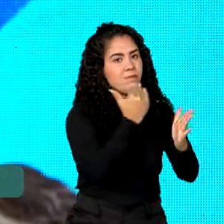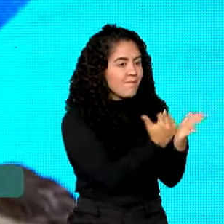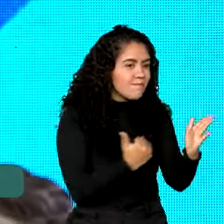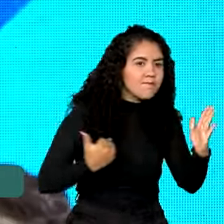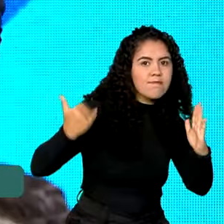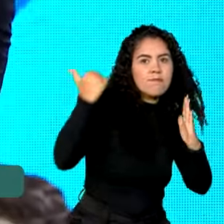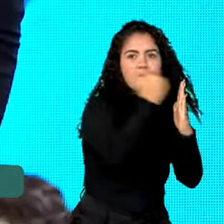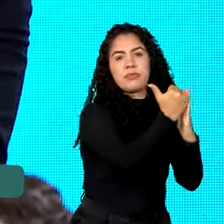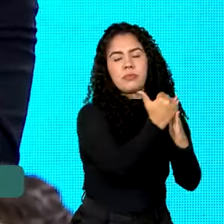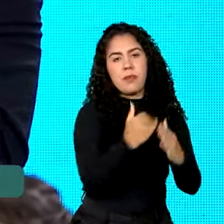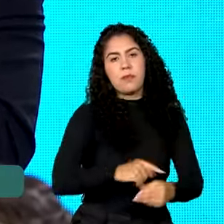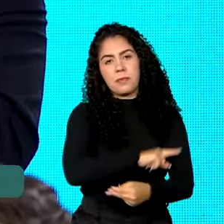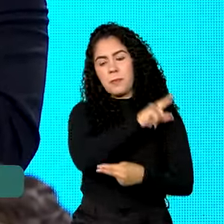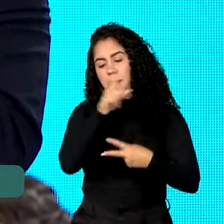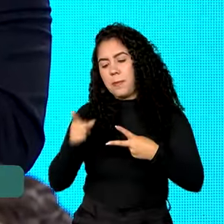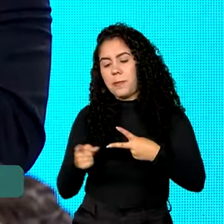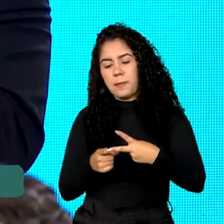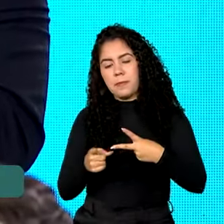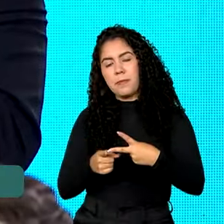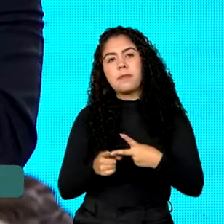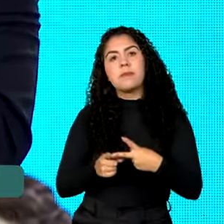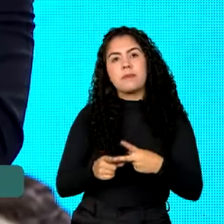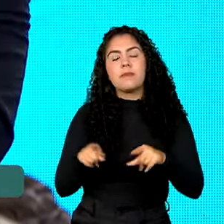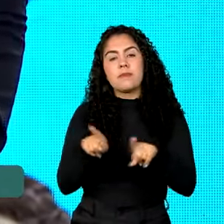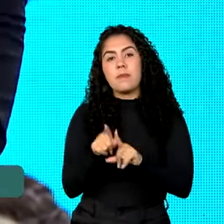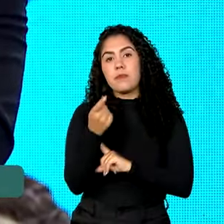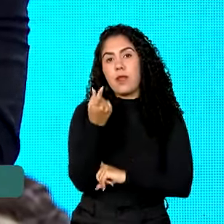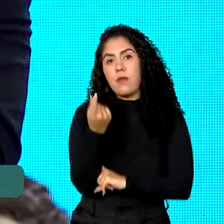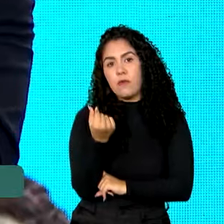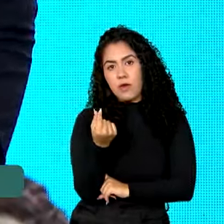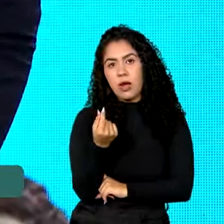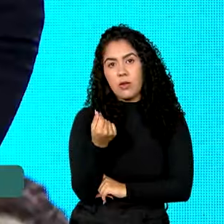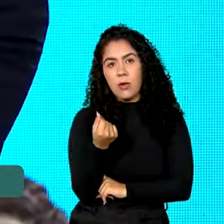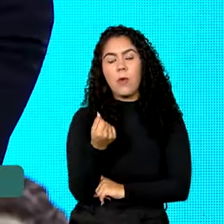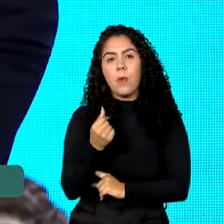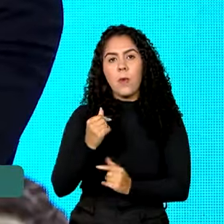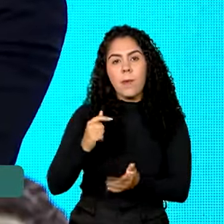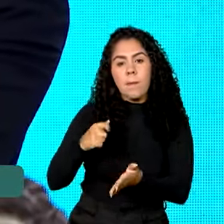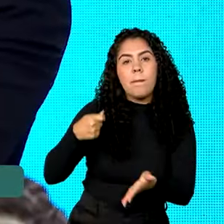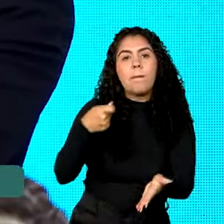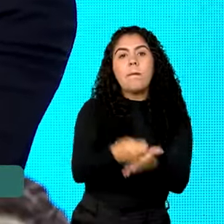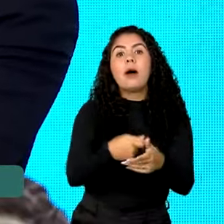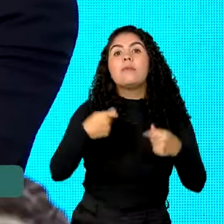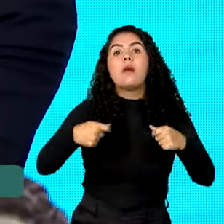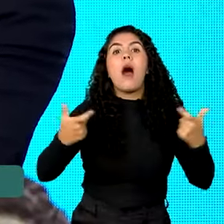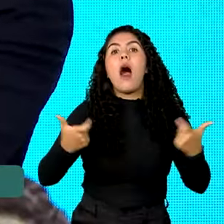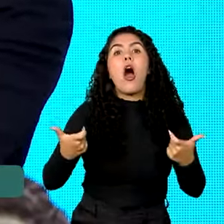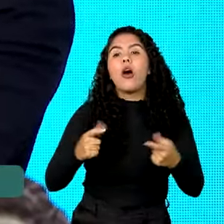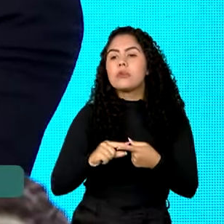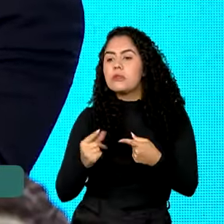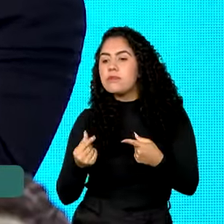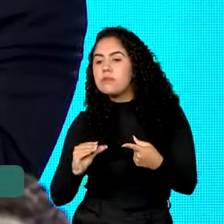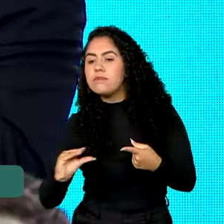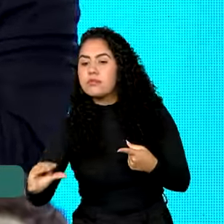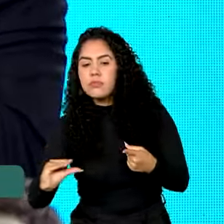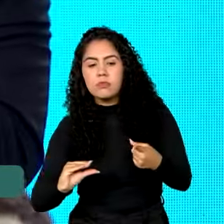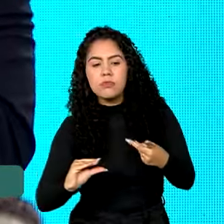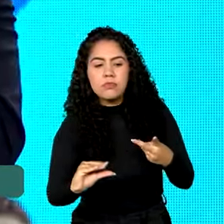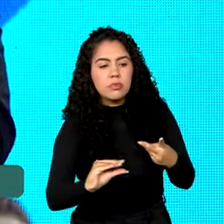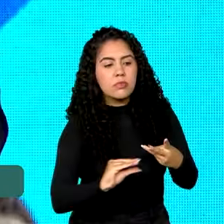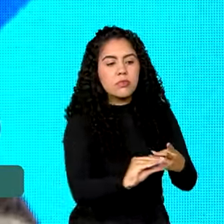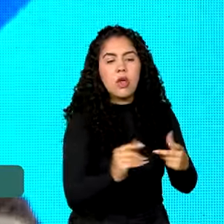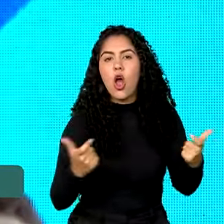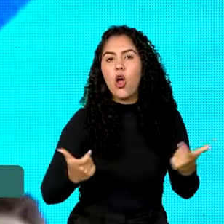O segundo, os valores pagos deveriam ter destinação adequada e justa.